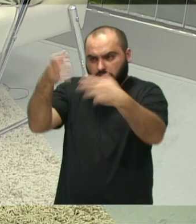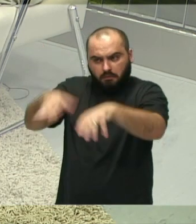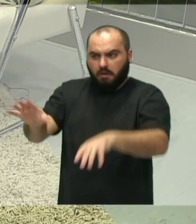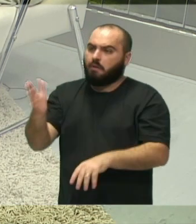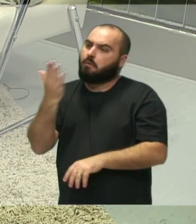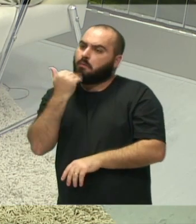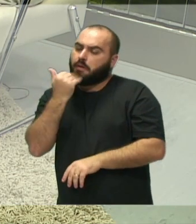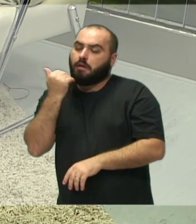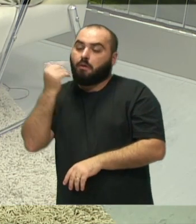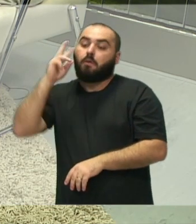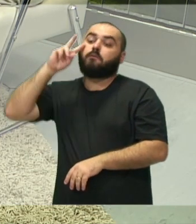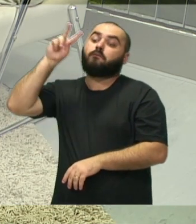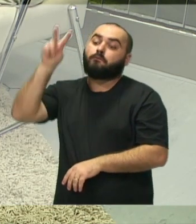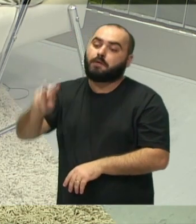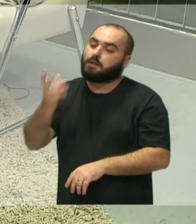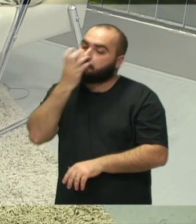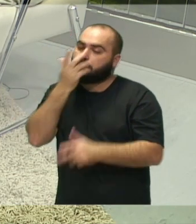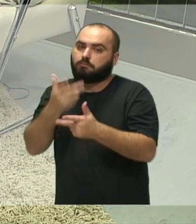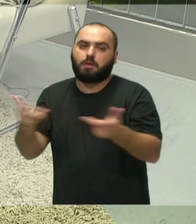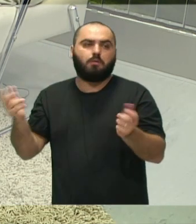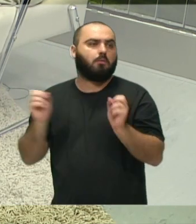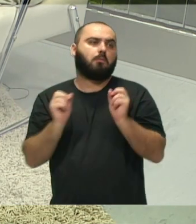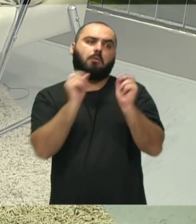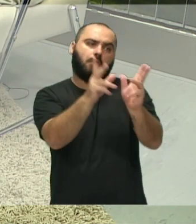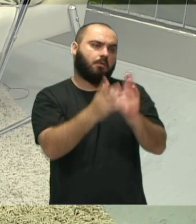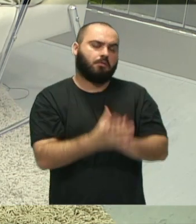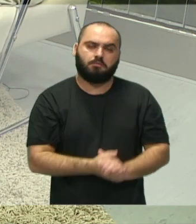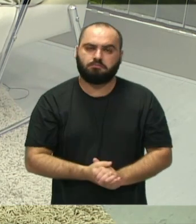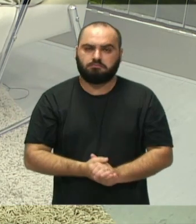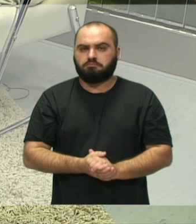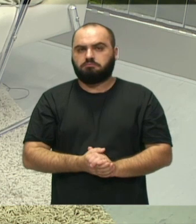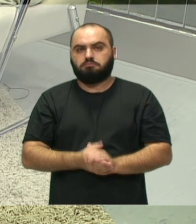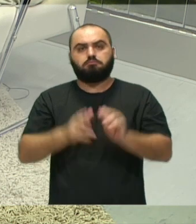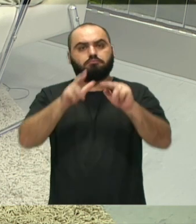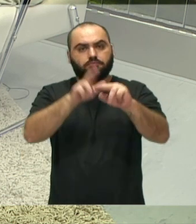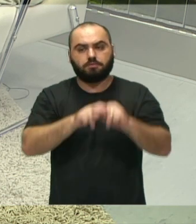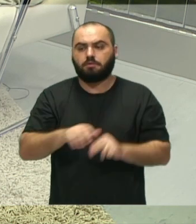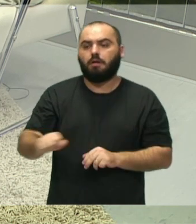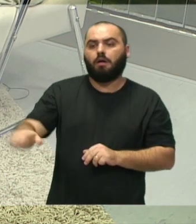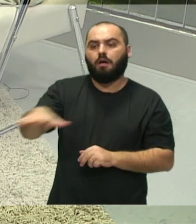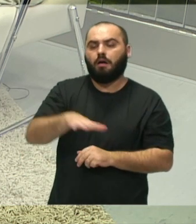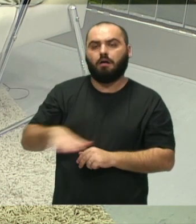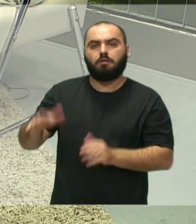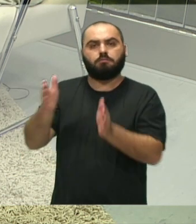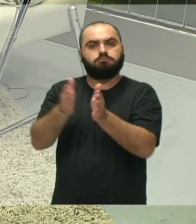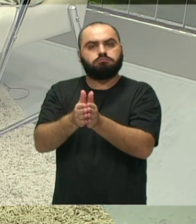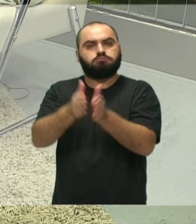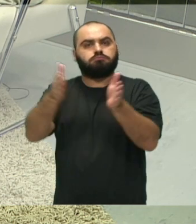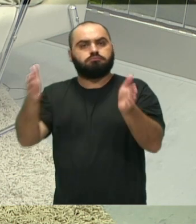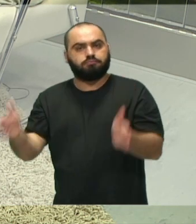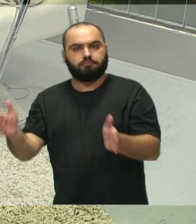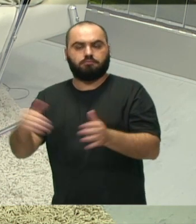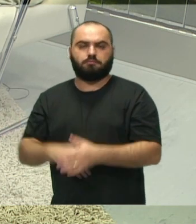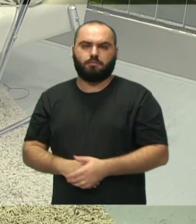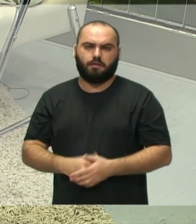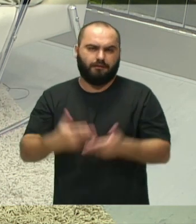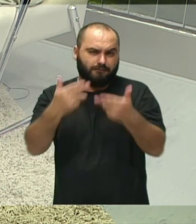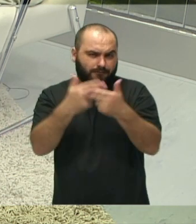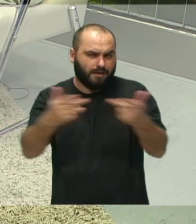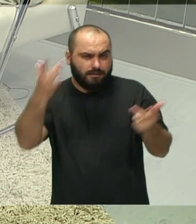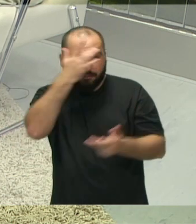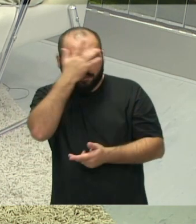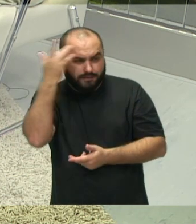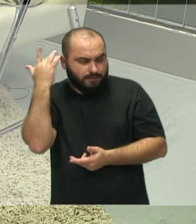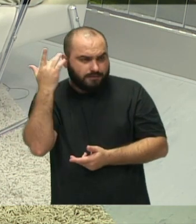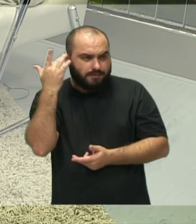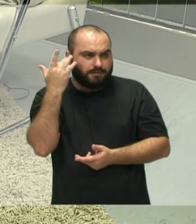reservada. Ninguém está obrigando, ai, tu é obrigada a gostar de cachorro. Não. Até deixo claro aqui. Muitas pessoas que optam em não ter um